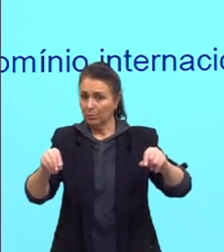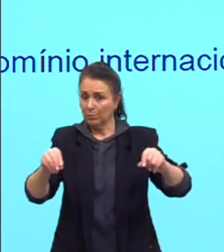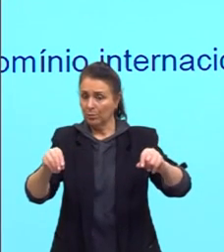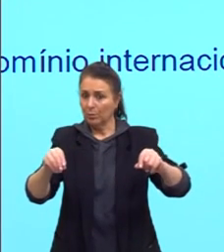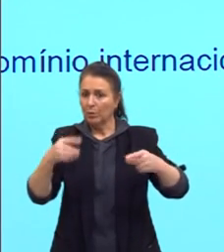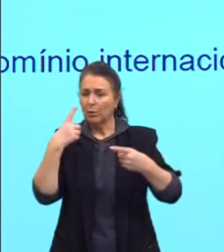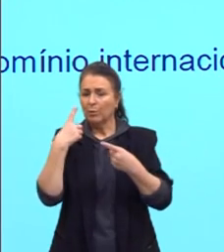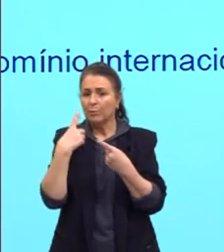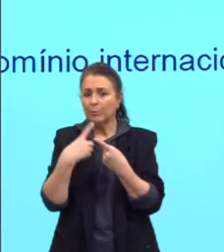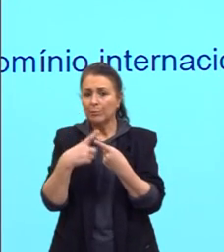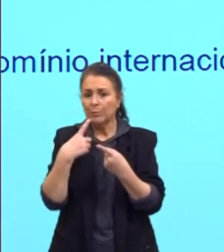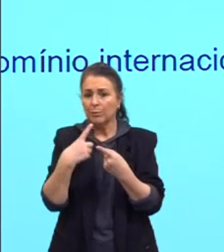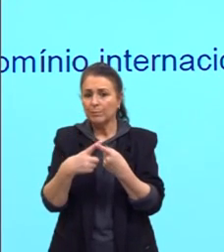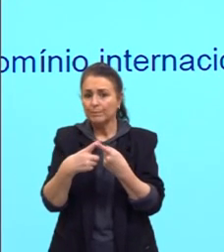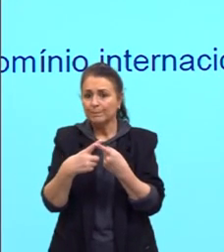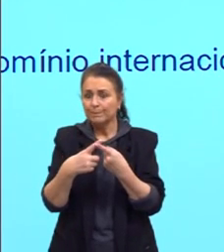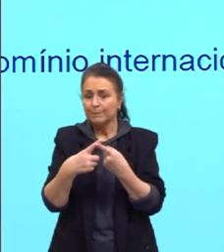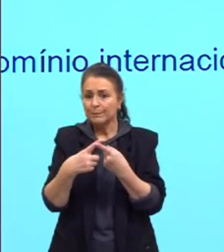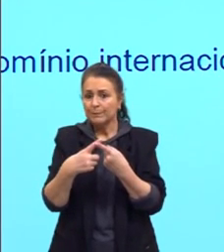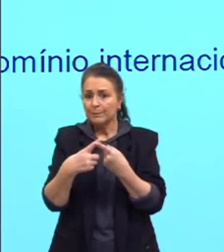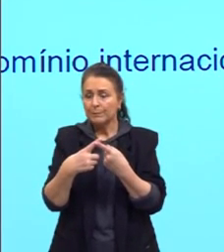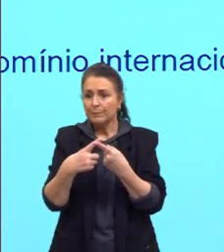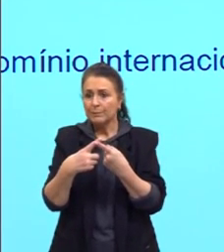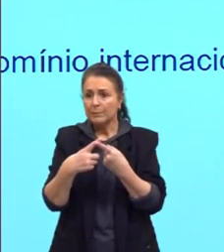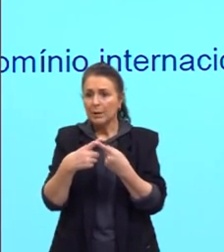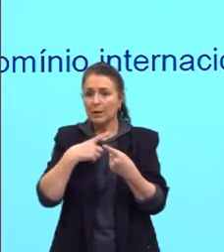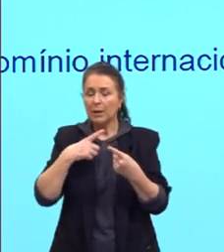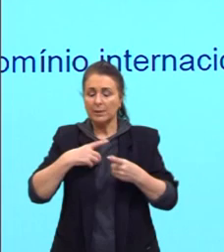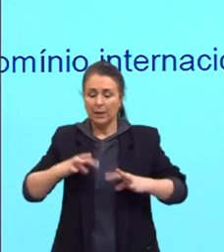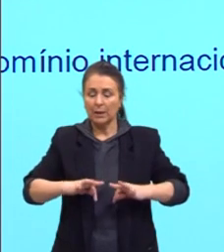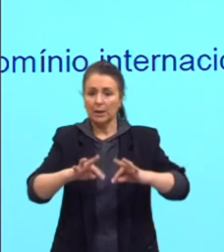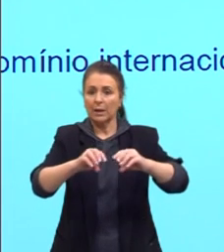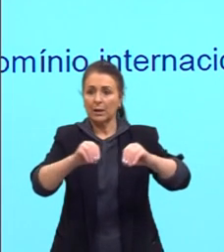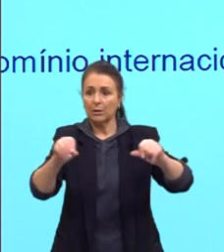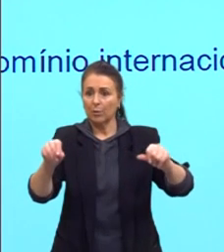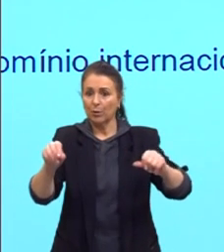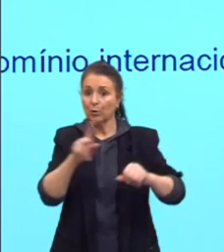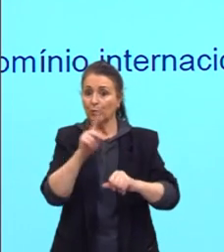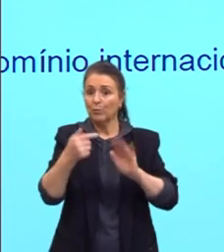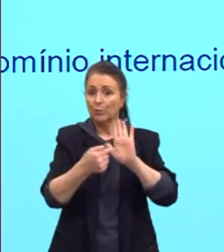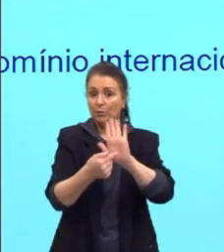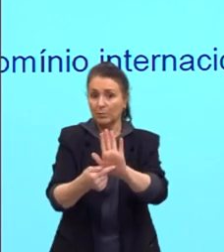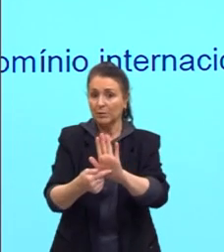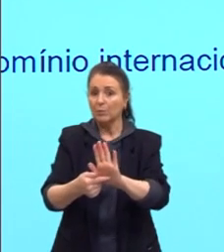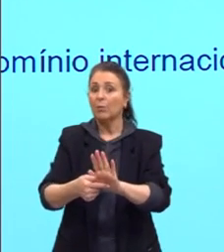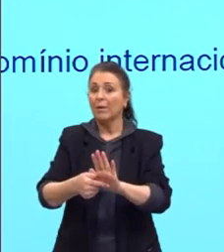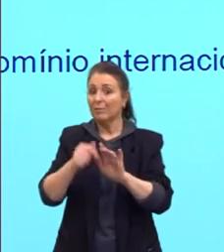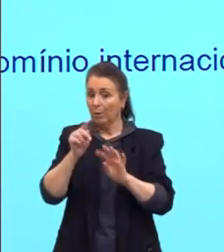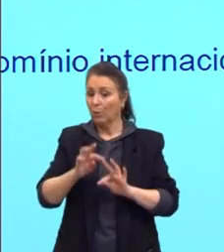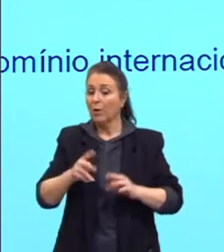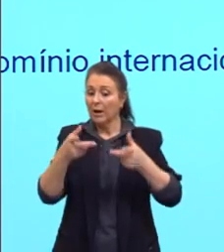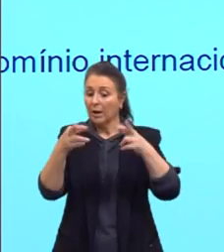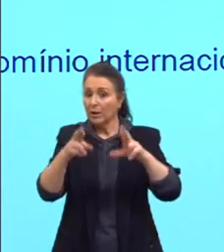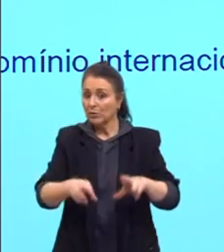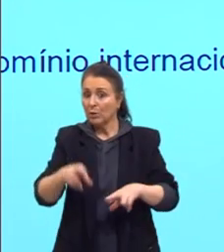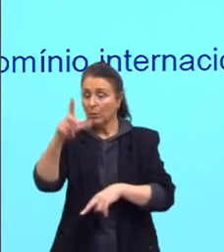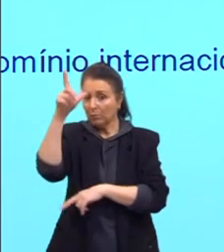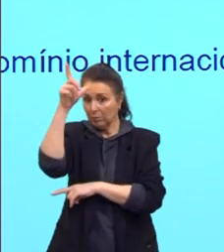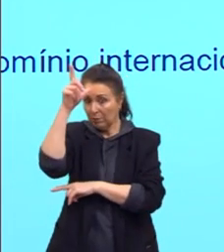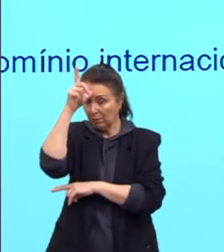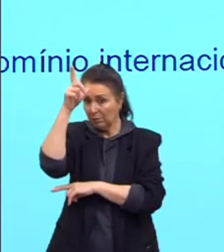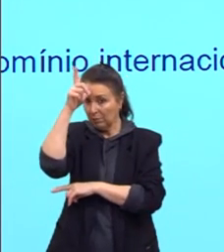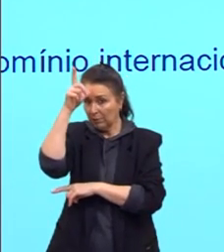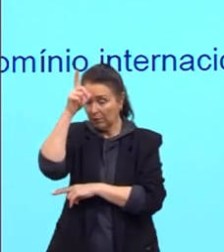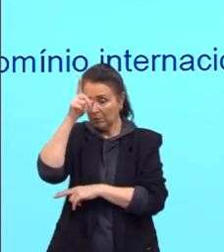colocado para a Polônia. E aqui, esse território e esse território são territórios alemães, tá? Então, nós temos o famoso